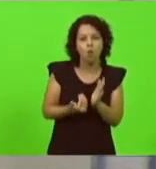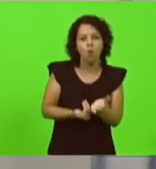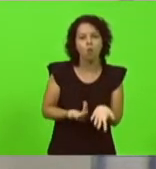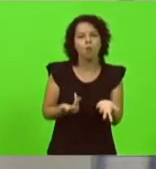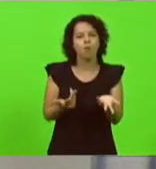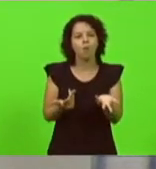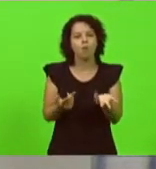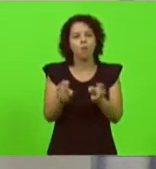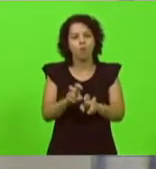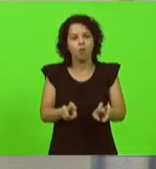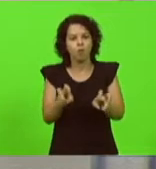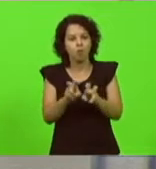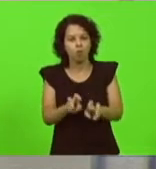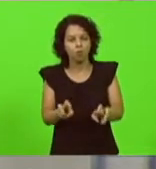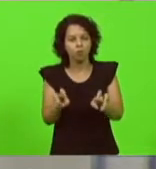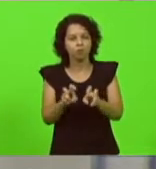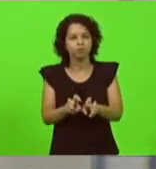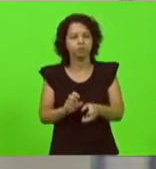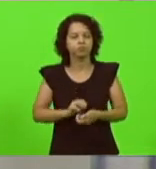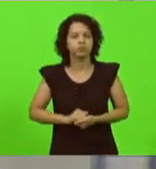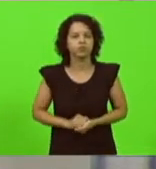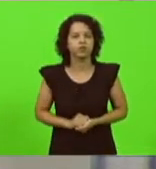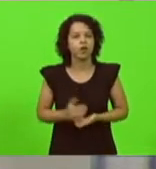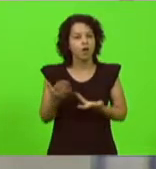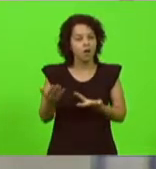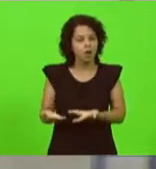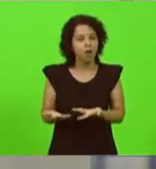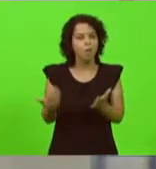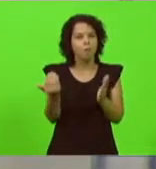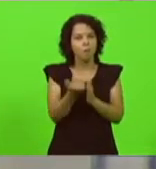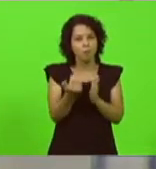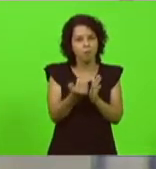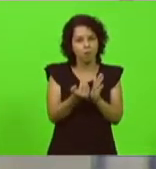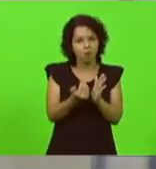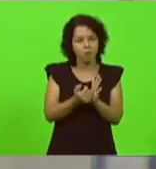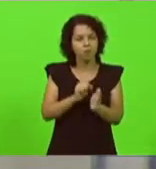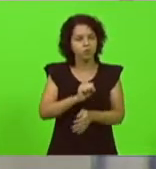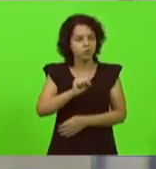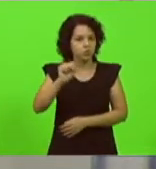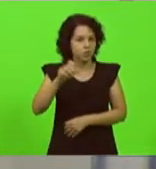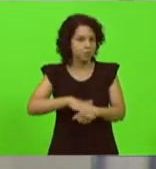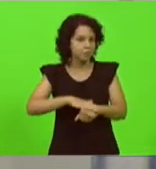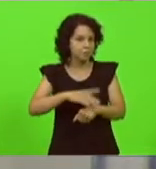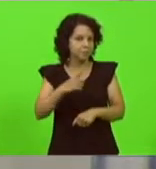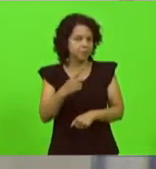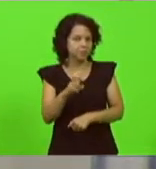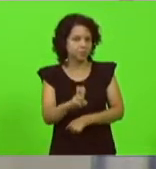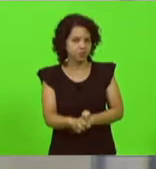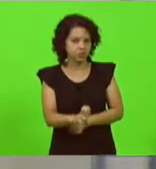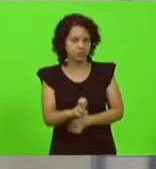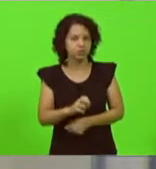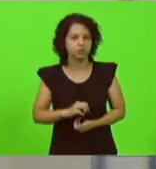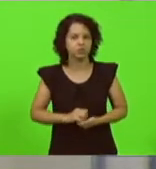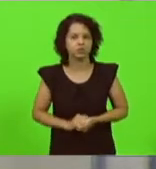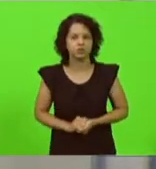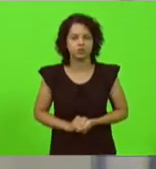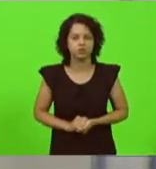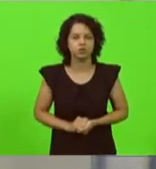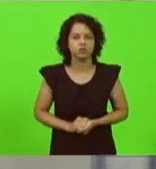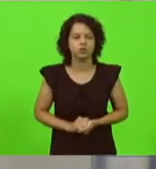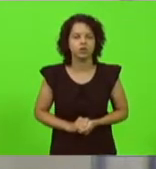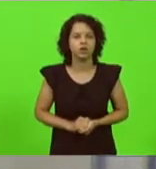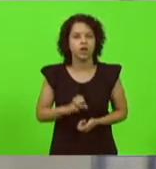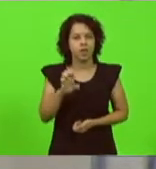empresas e das pessoas e esse programa que é um sucesso há mais de 15 anos no município de Blumenau chamado